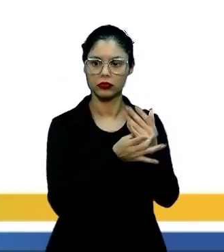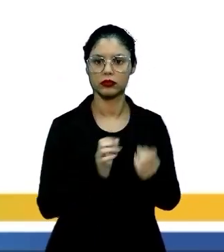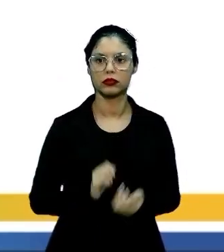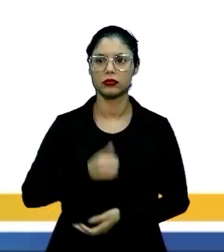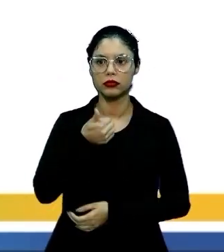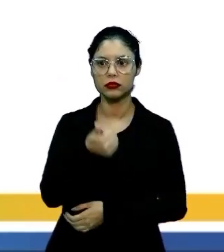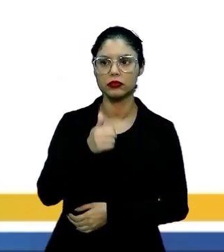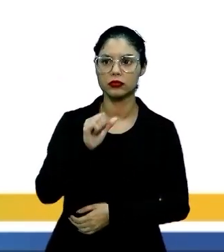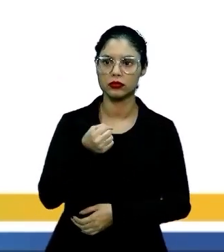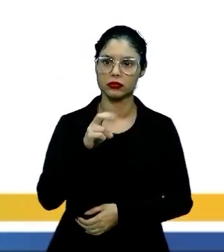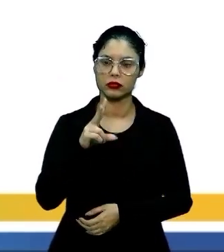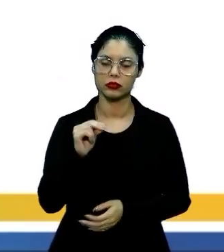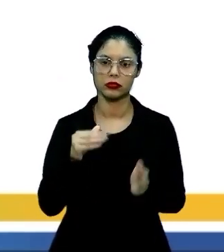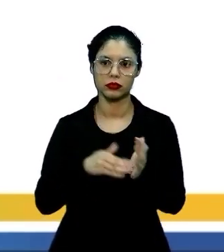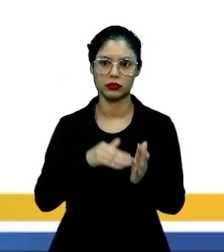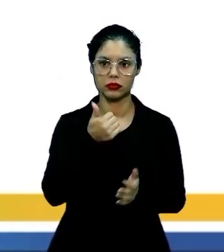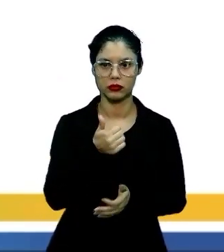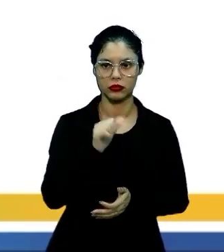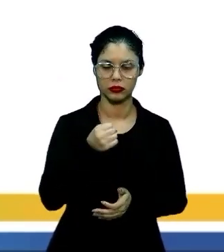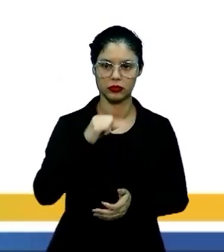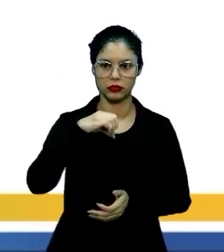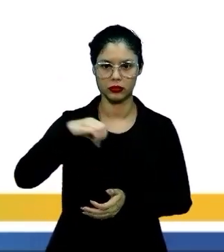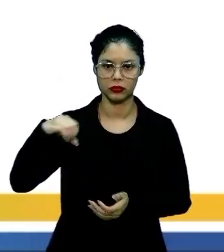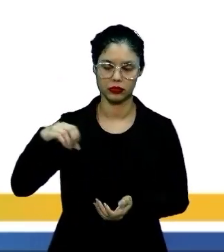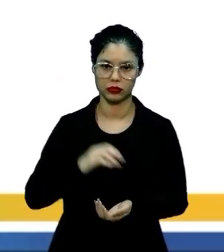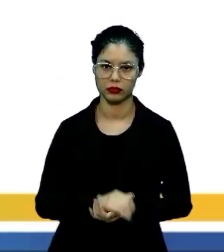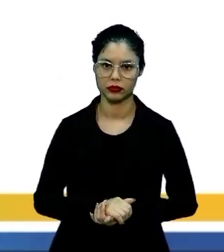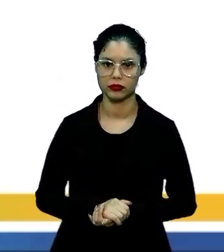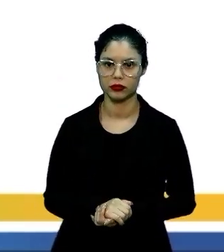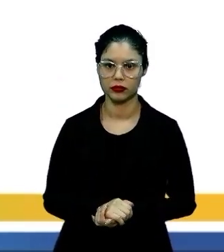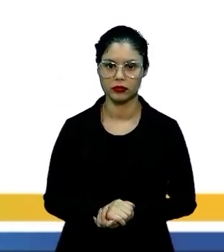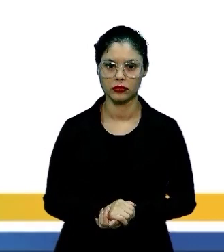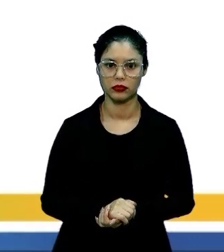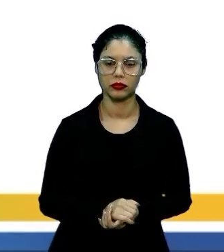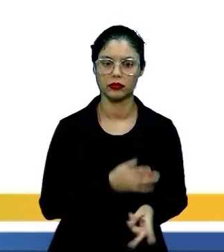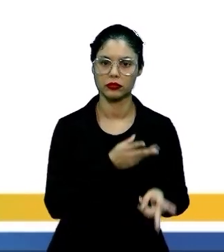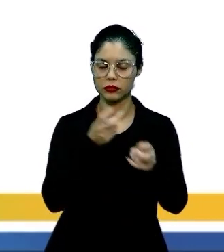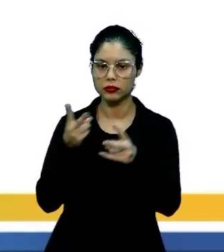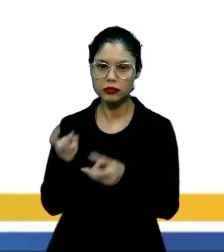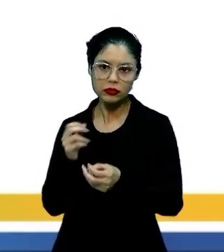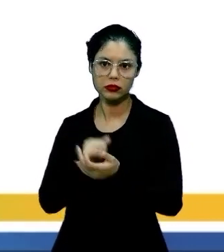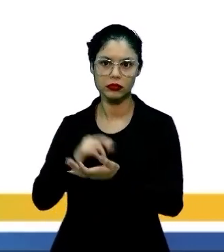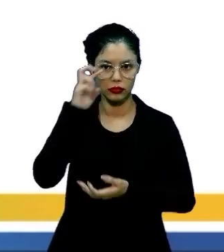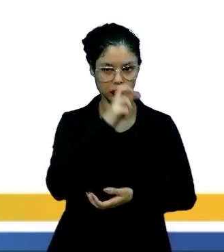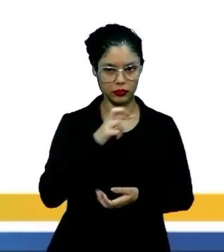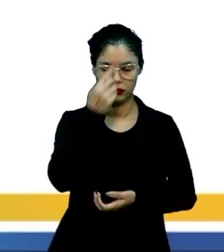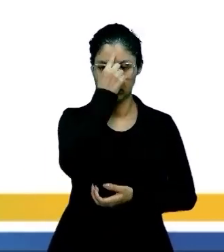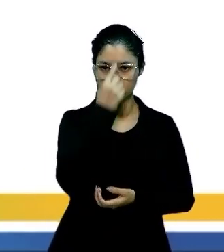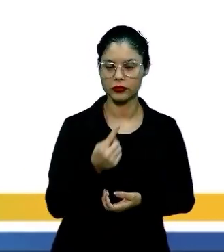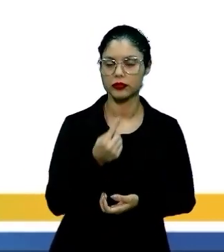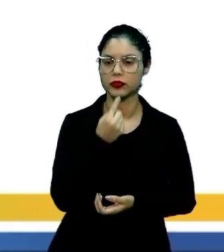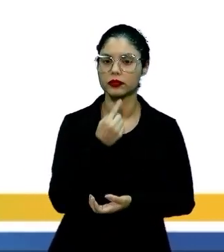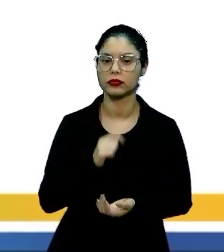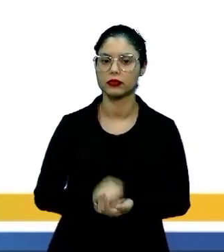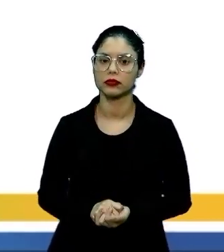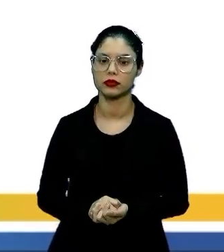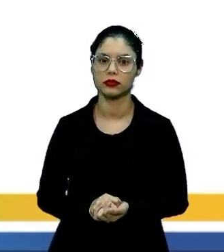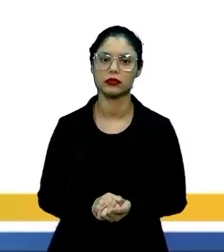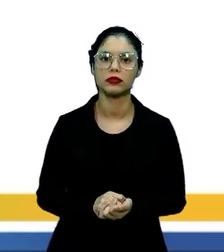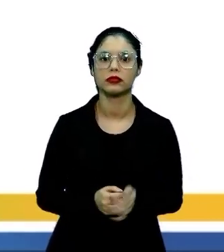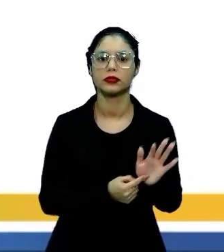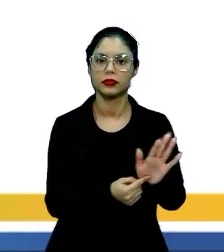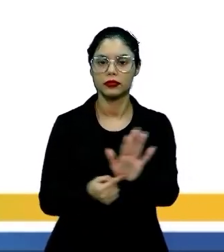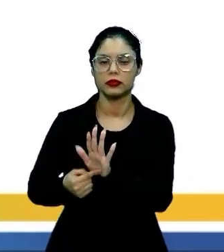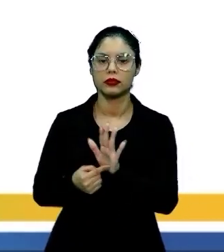1850 a 1899. Se a gente observar e analisar essa imagem, ela é um